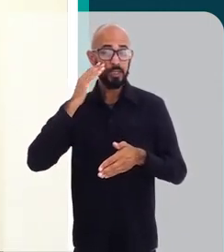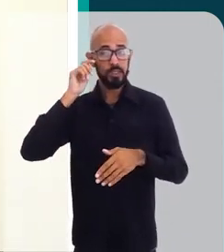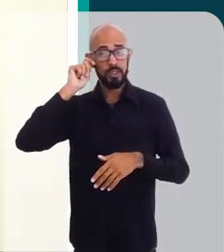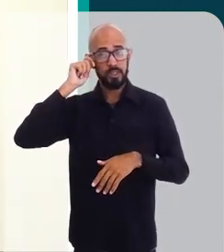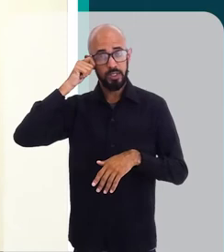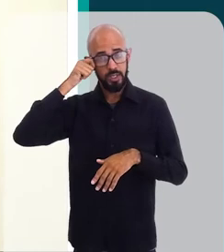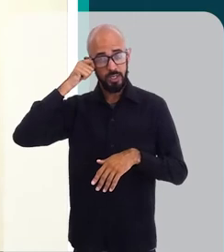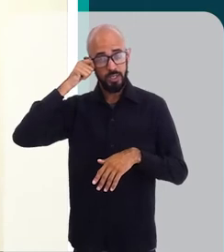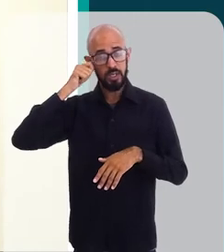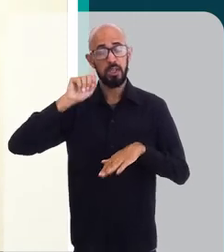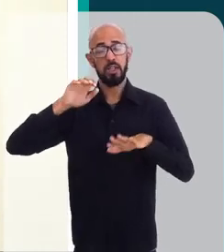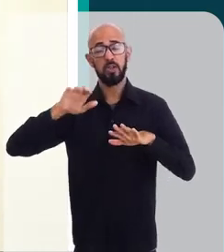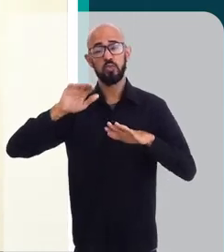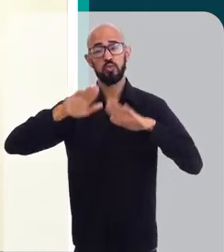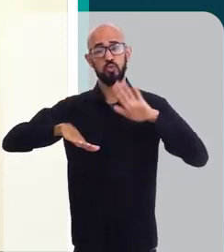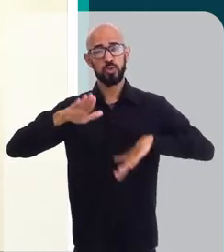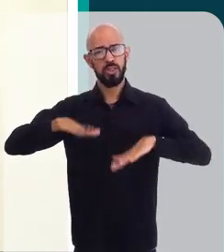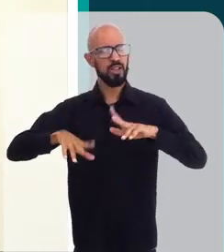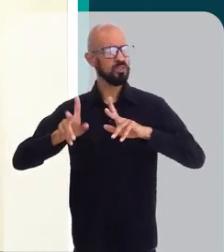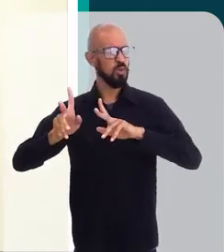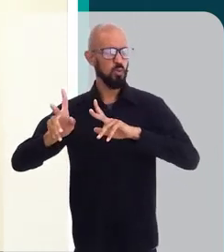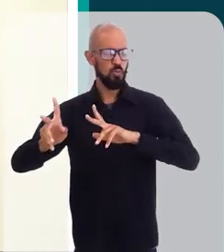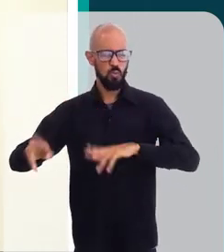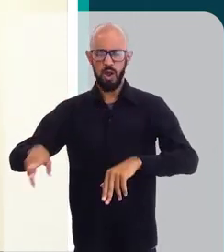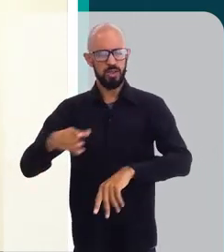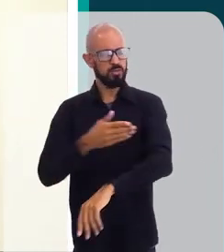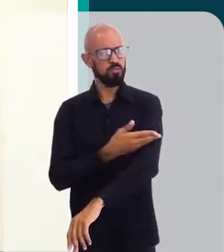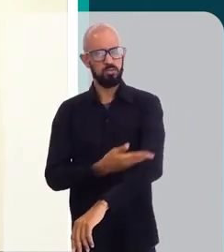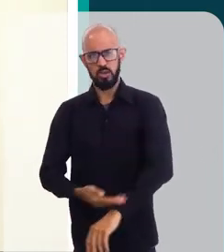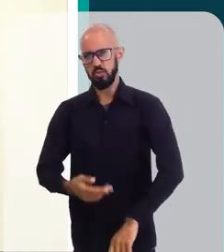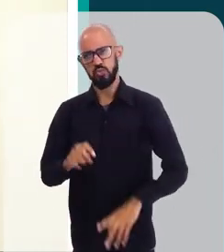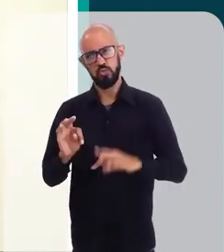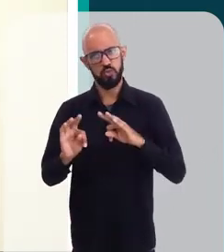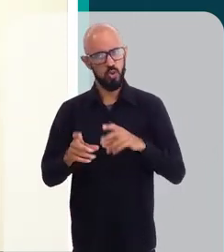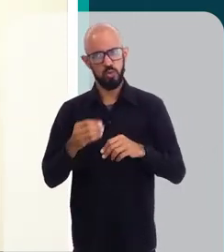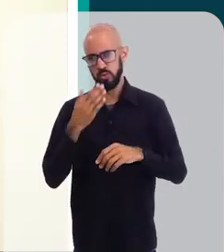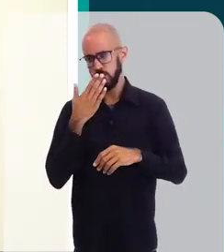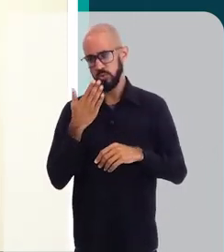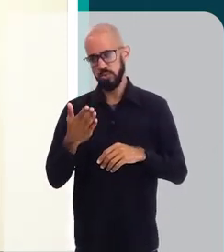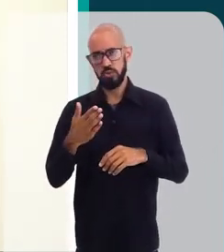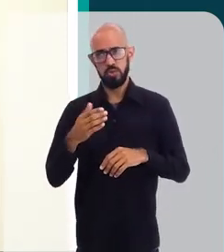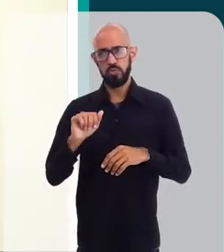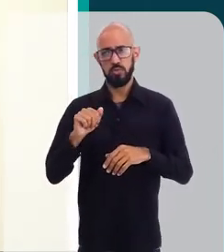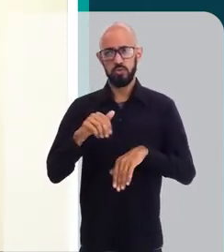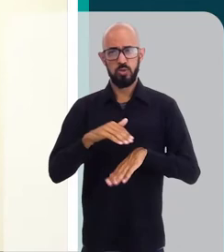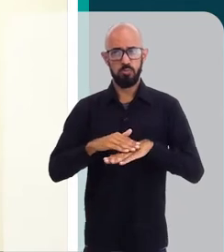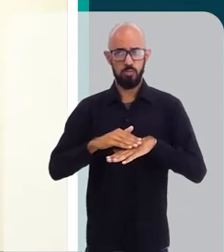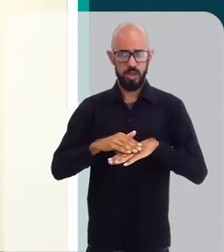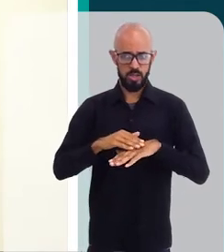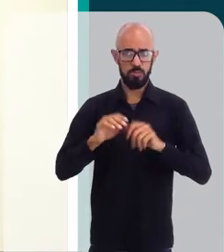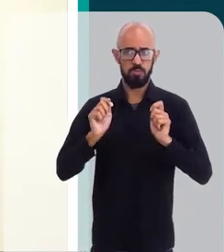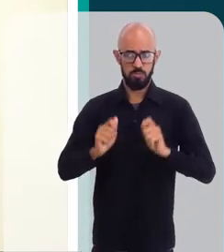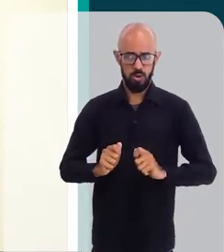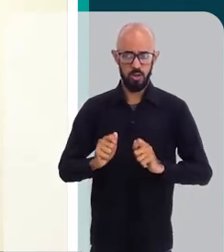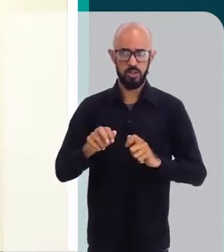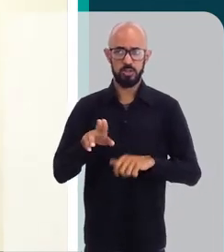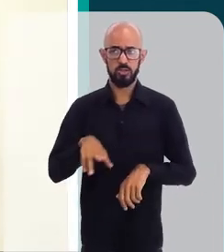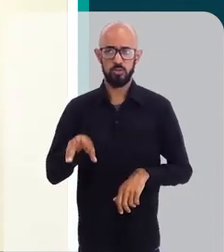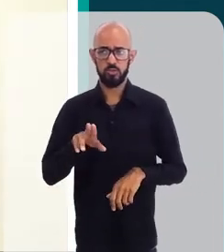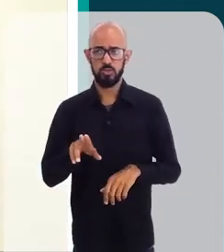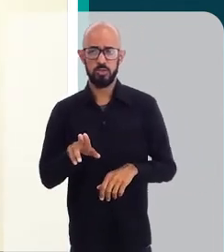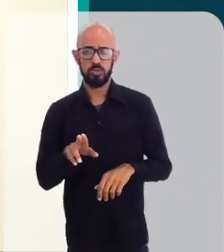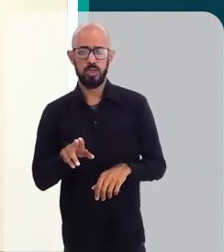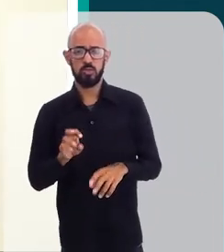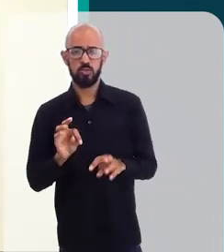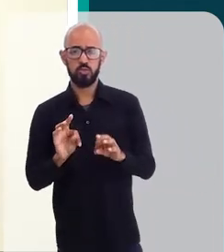diferença está aí, os cuidados são iguais. todos os tipos de pele podem ser cuidados